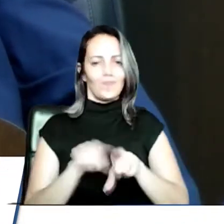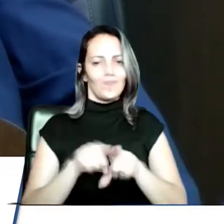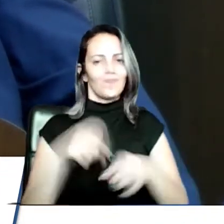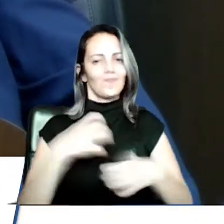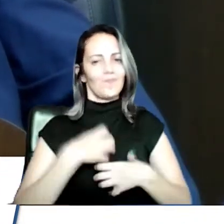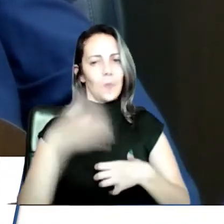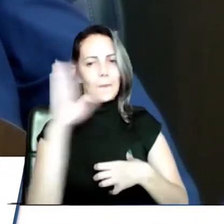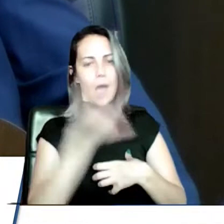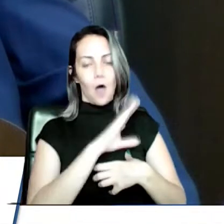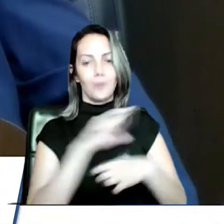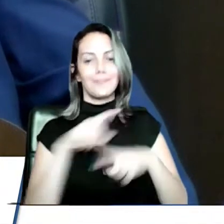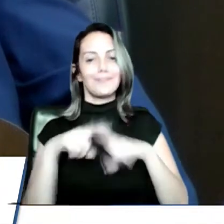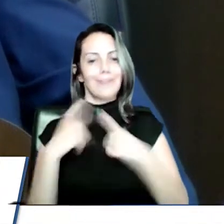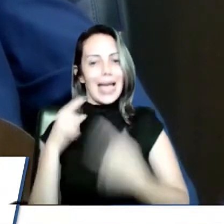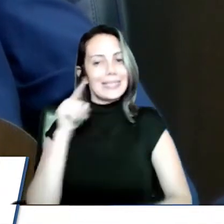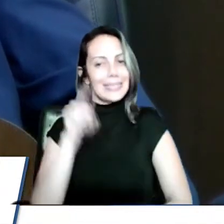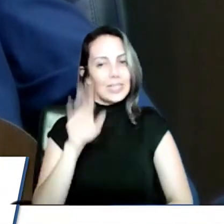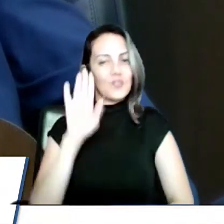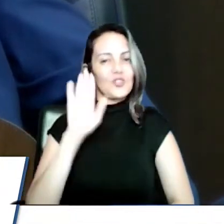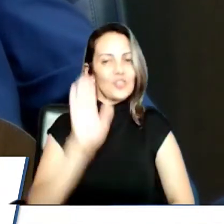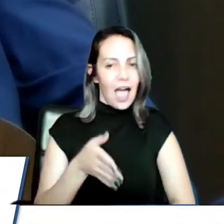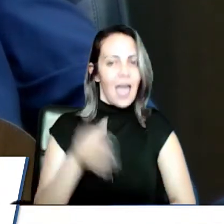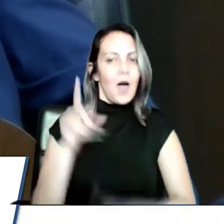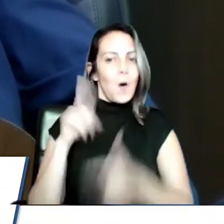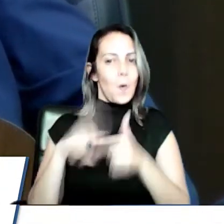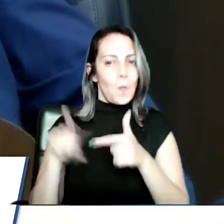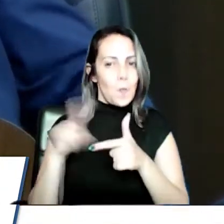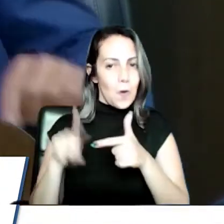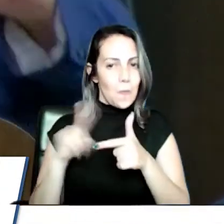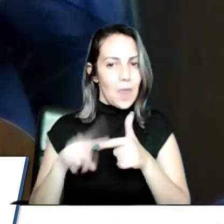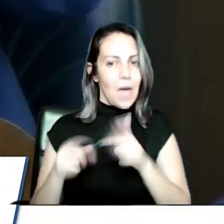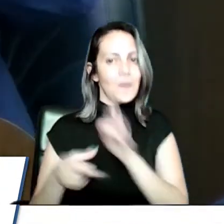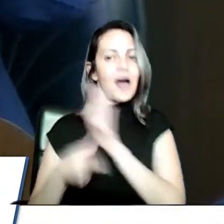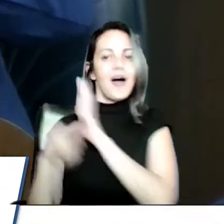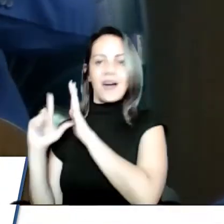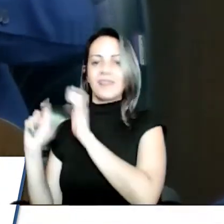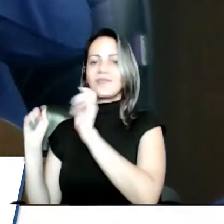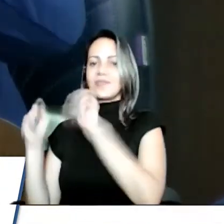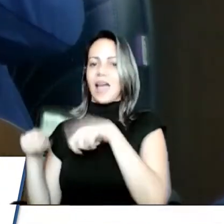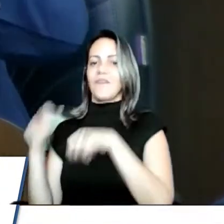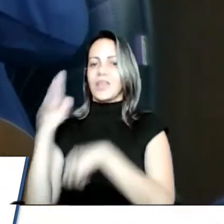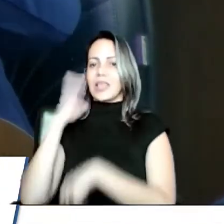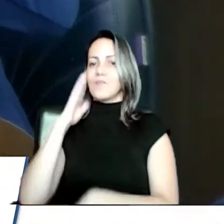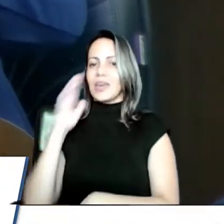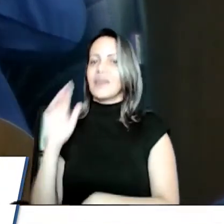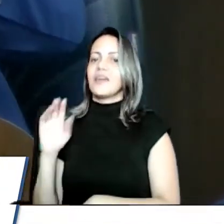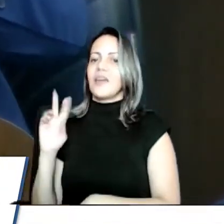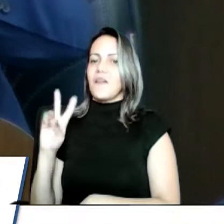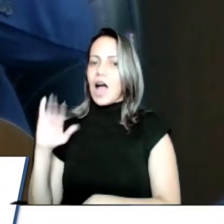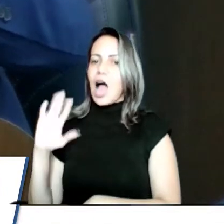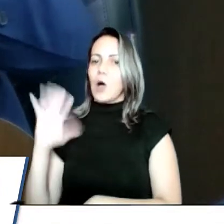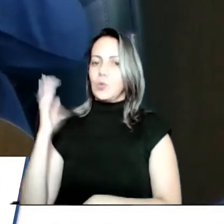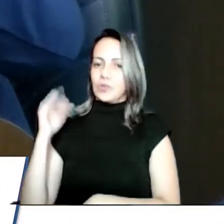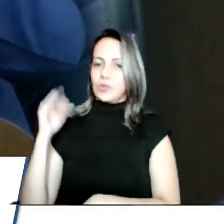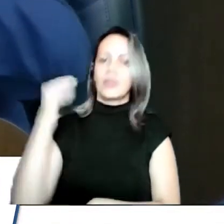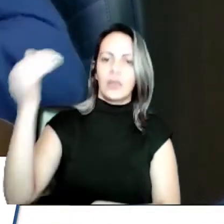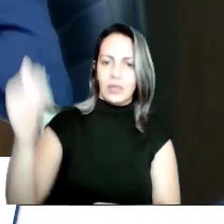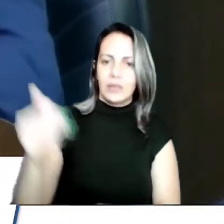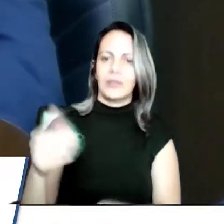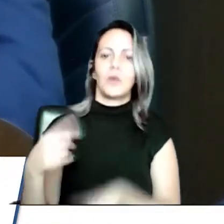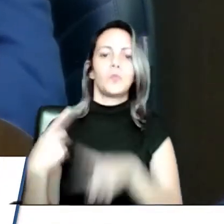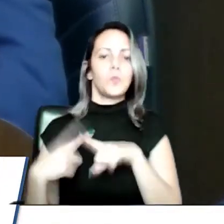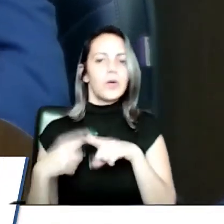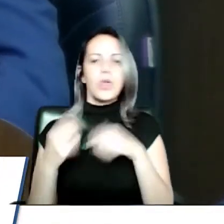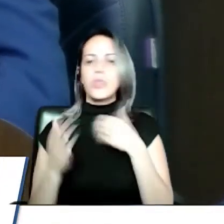isso acontecesse. Não deveria ser o bom senso. Não é qualquer um, é um senhor que está na praça há 20